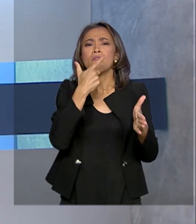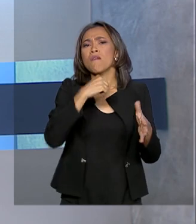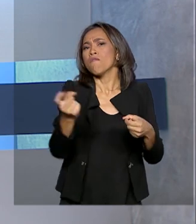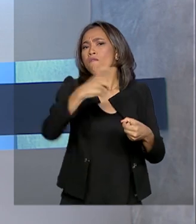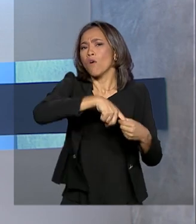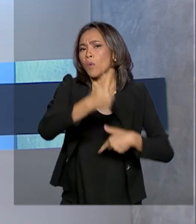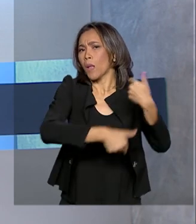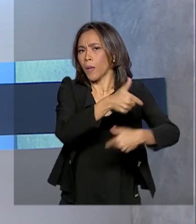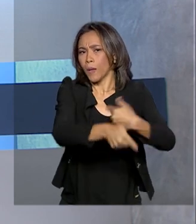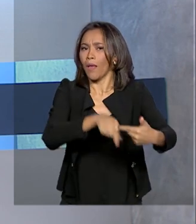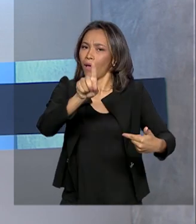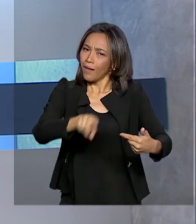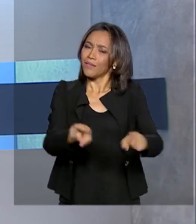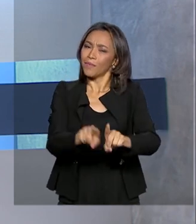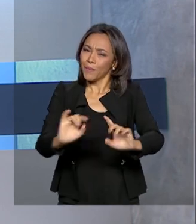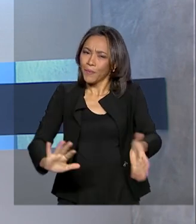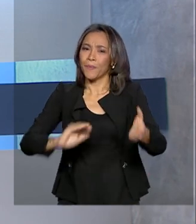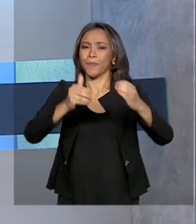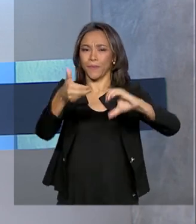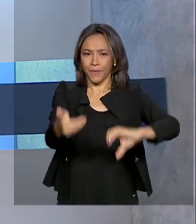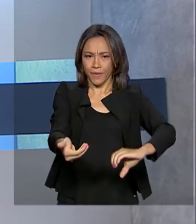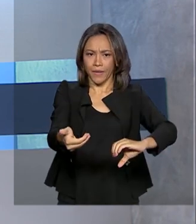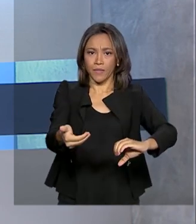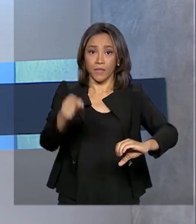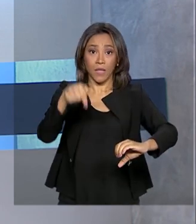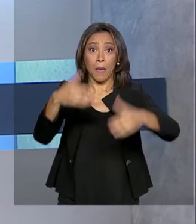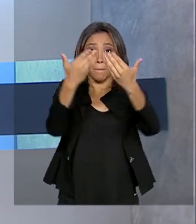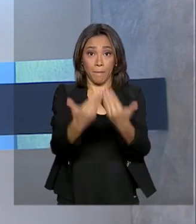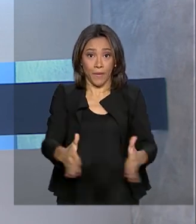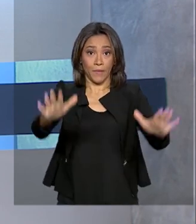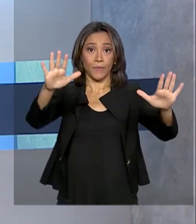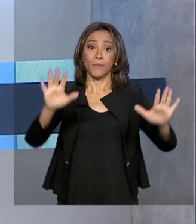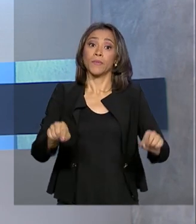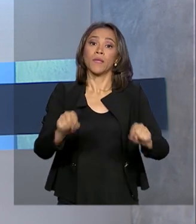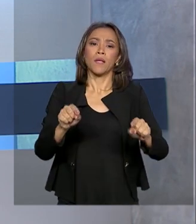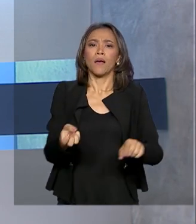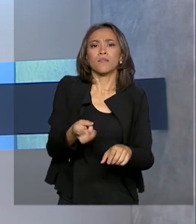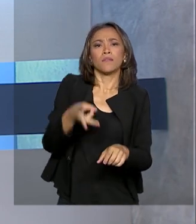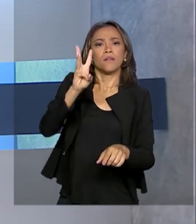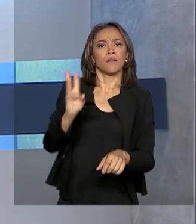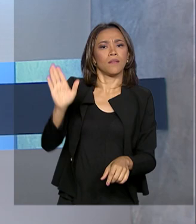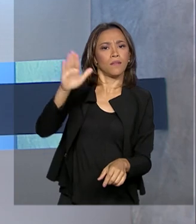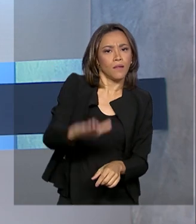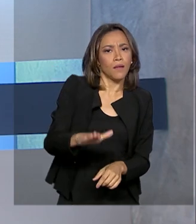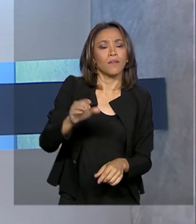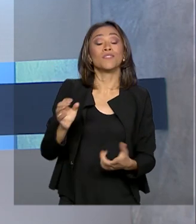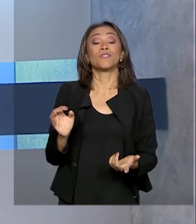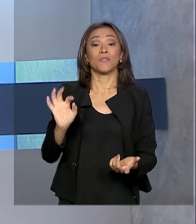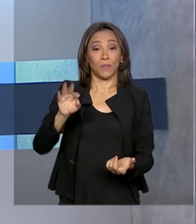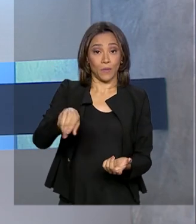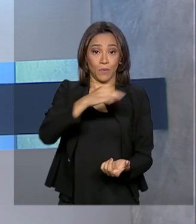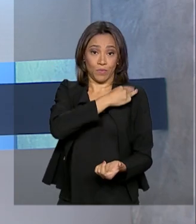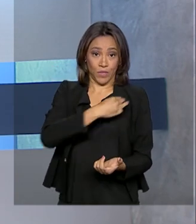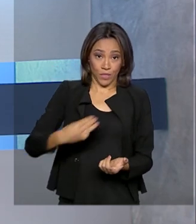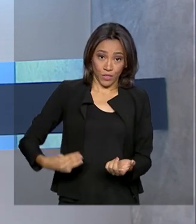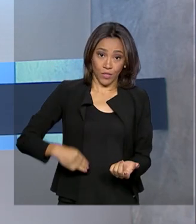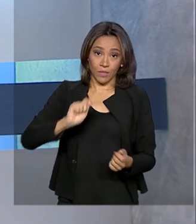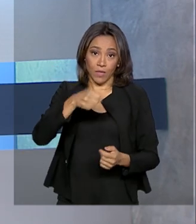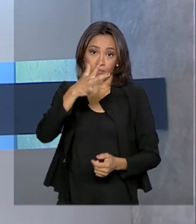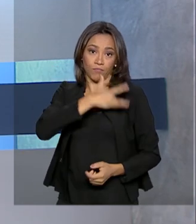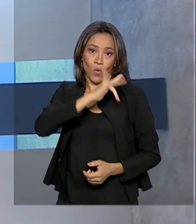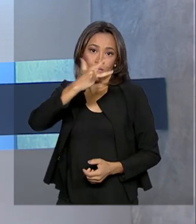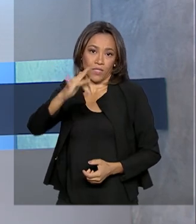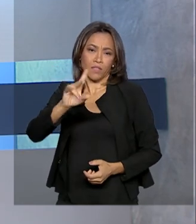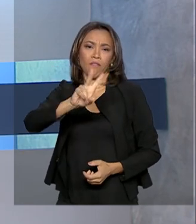nesta segunda-feira é o Congresso Nacional. Na abertura dos trabalhos, às 3 da tarde, o ministro da Casa Civil, Aníx Lorenzoni,